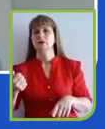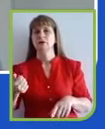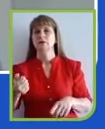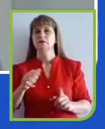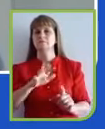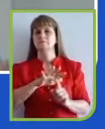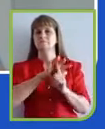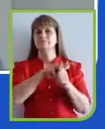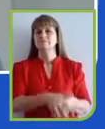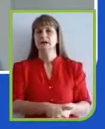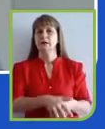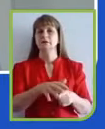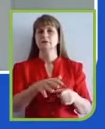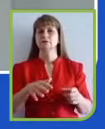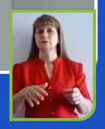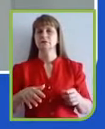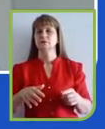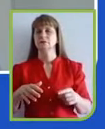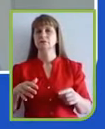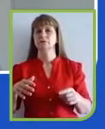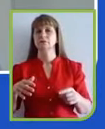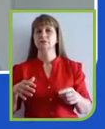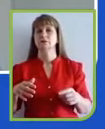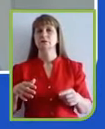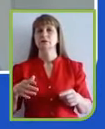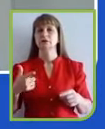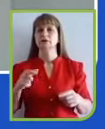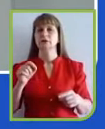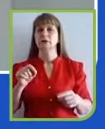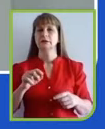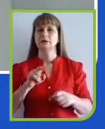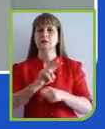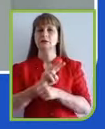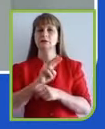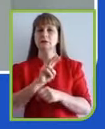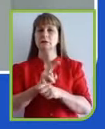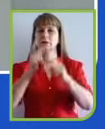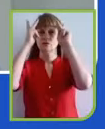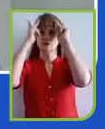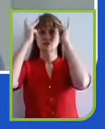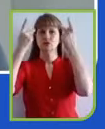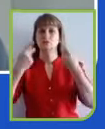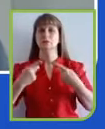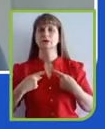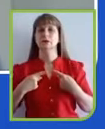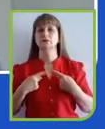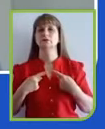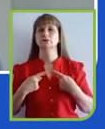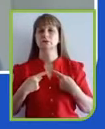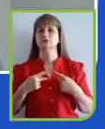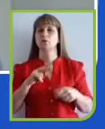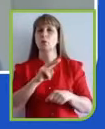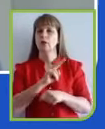Esse é o nosso propósito. Então, tratar os humanos como humanos, eu diria que é muito difícil